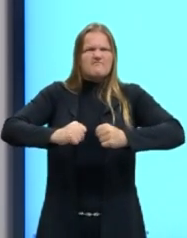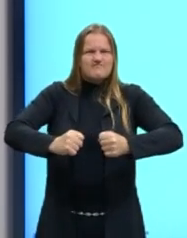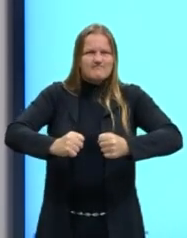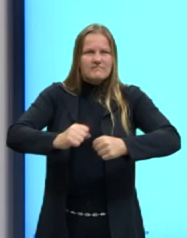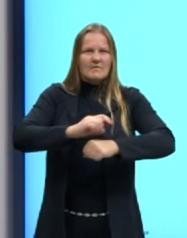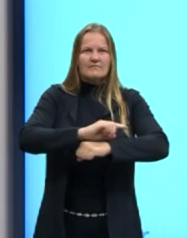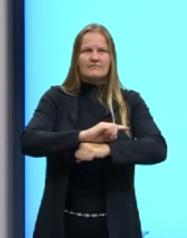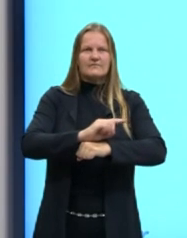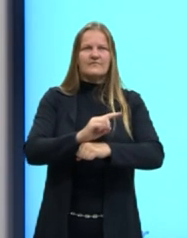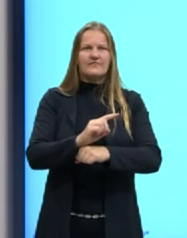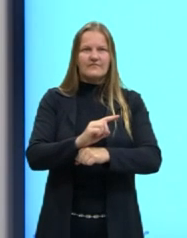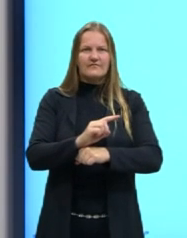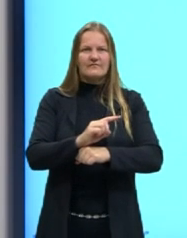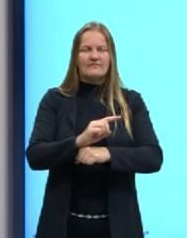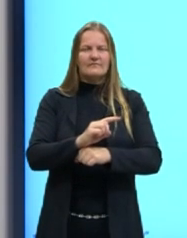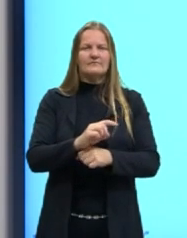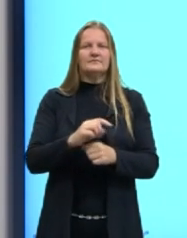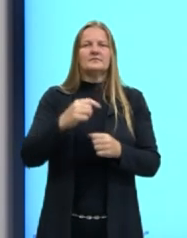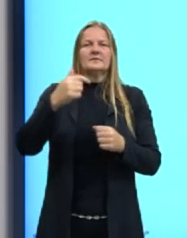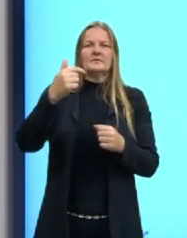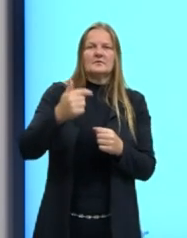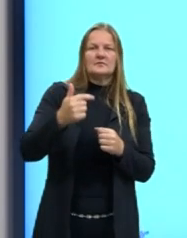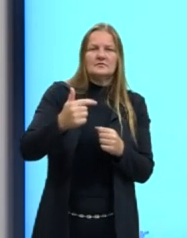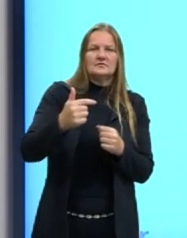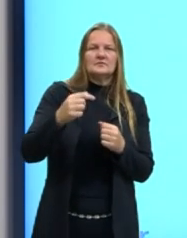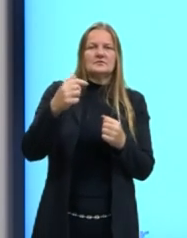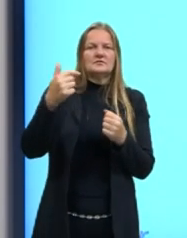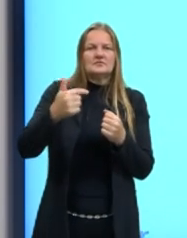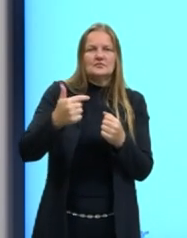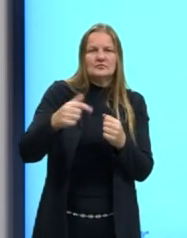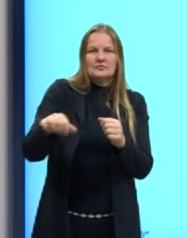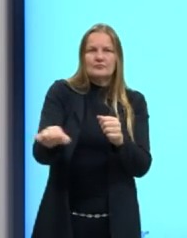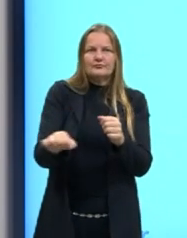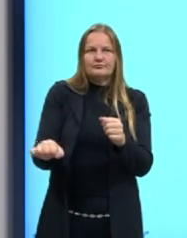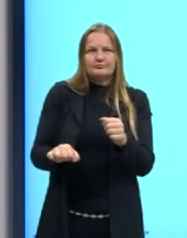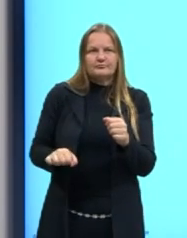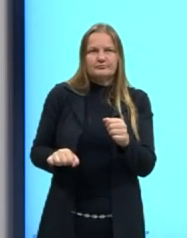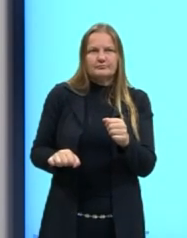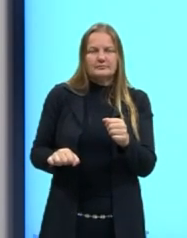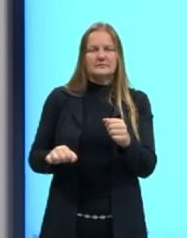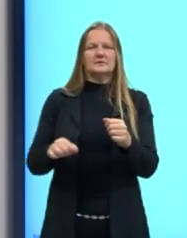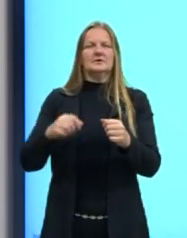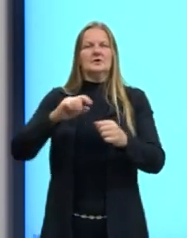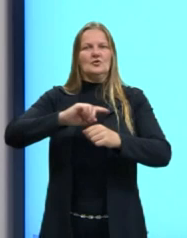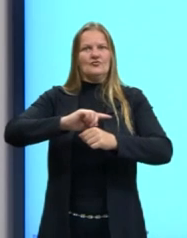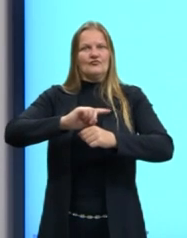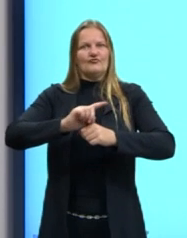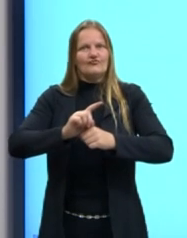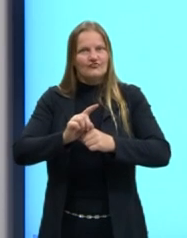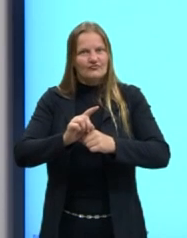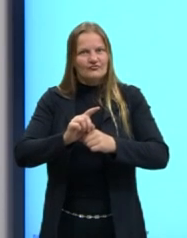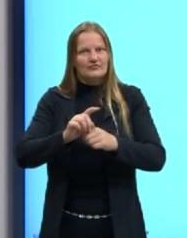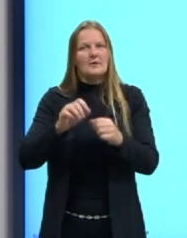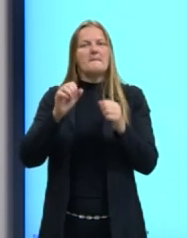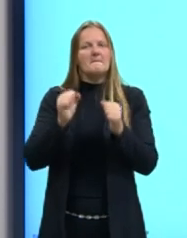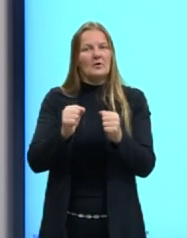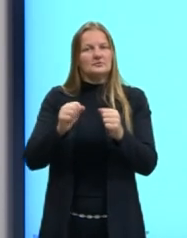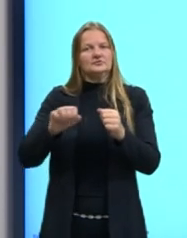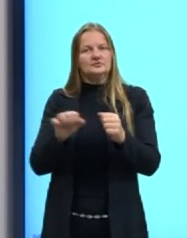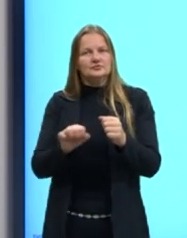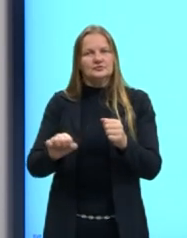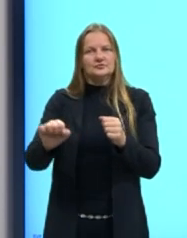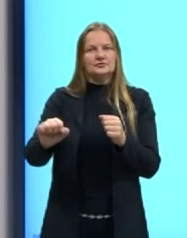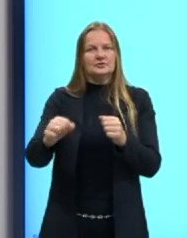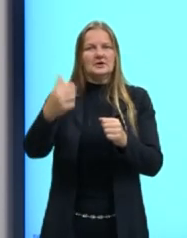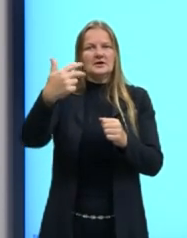Depois que você colocou a primeira marcha, pode ir aumentando, colocar a segunda, depois que você aumentou um pouquinho mais a velocidade, coloca a